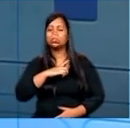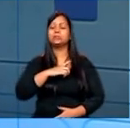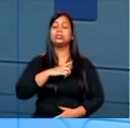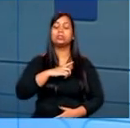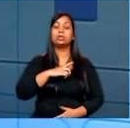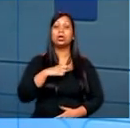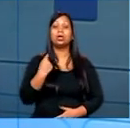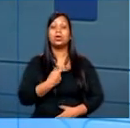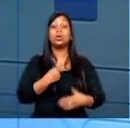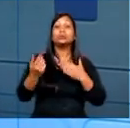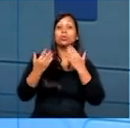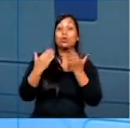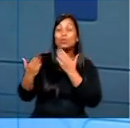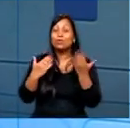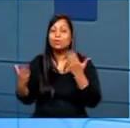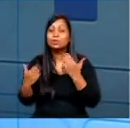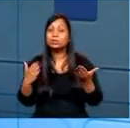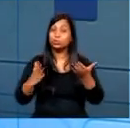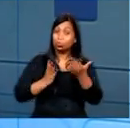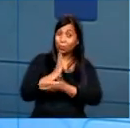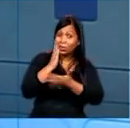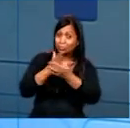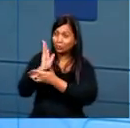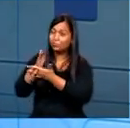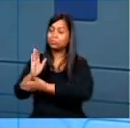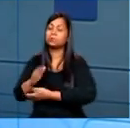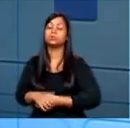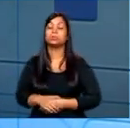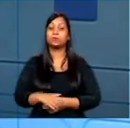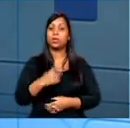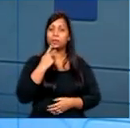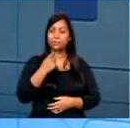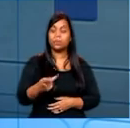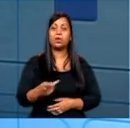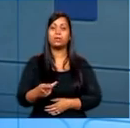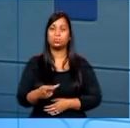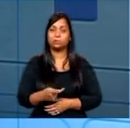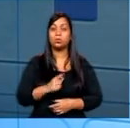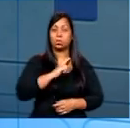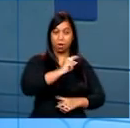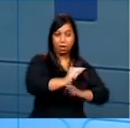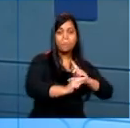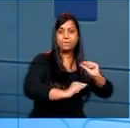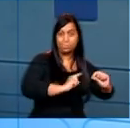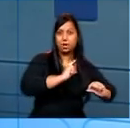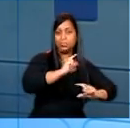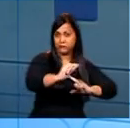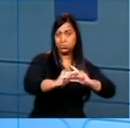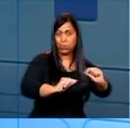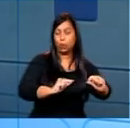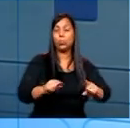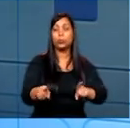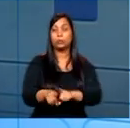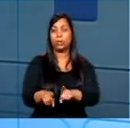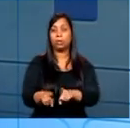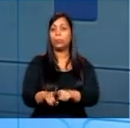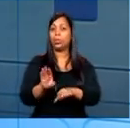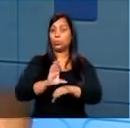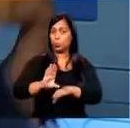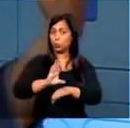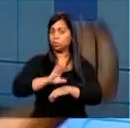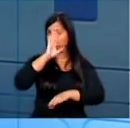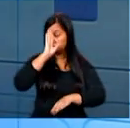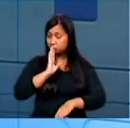agora, e a gente estava conversando sobre as aprovações. Aí eu acabei falando da evasão, que é uma realidade nacional, ainda mais em cursinhos